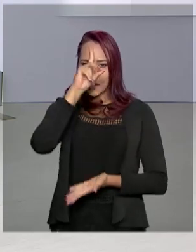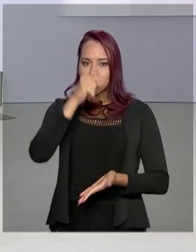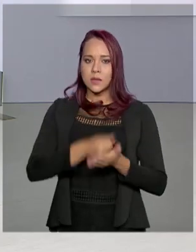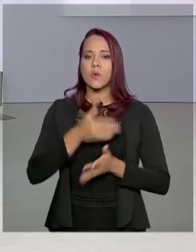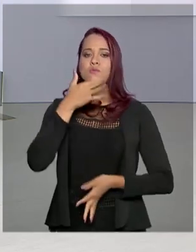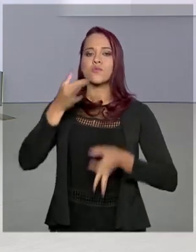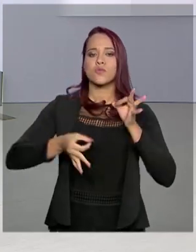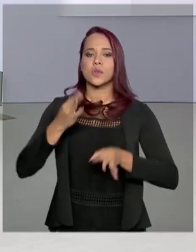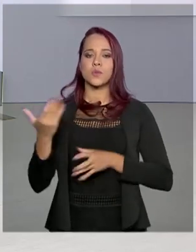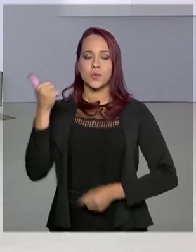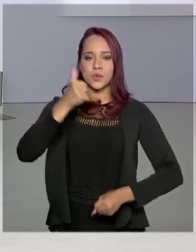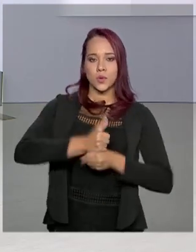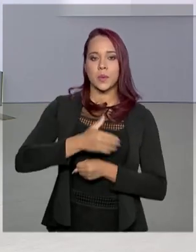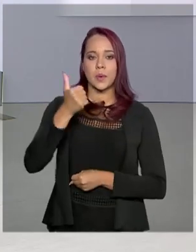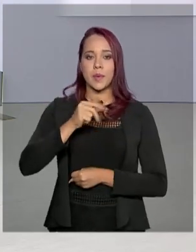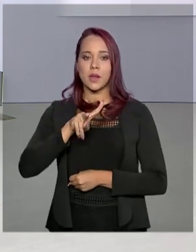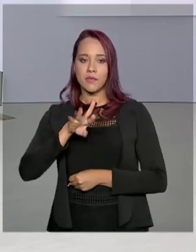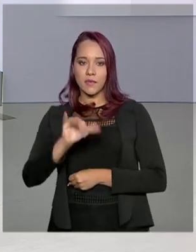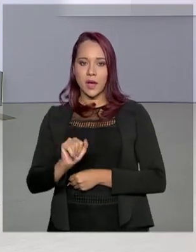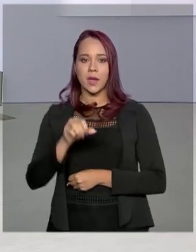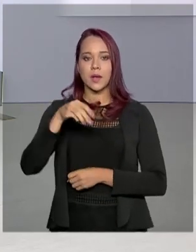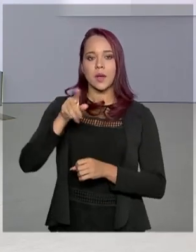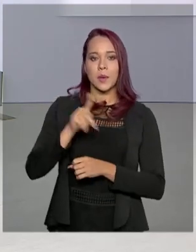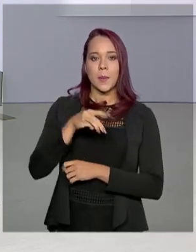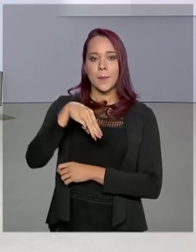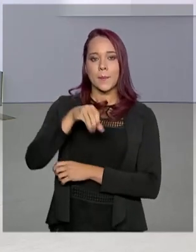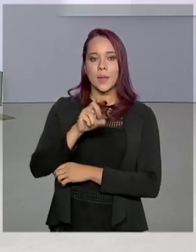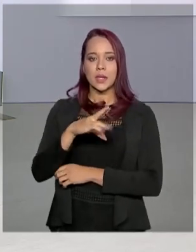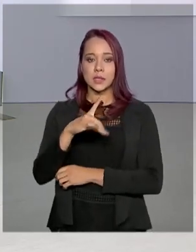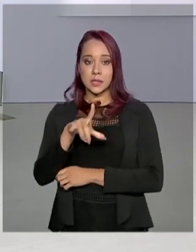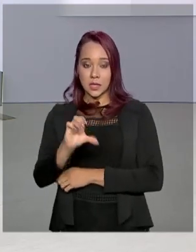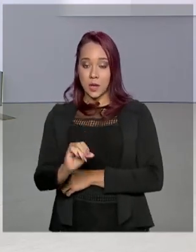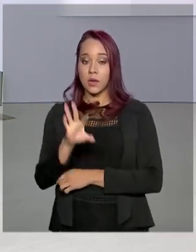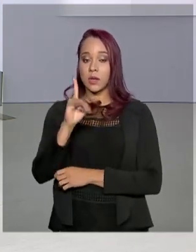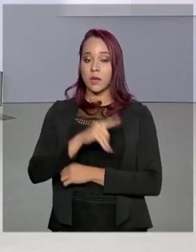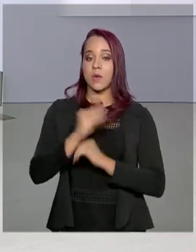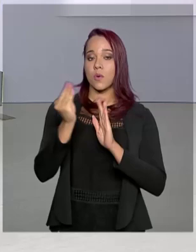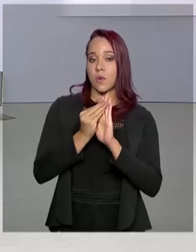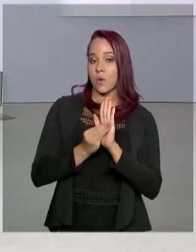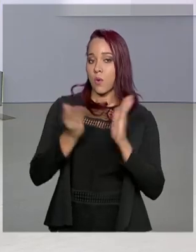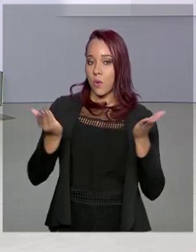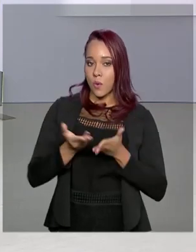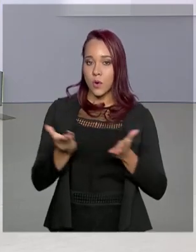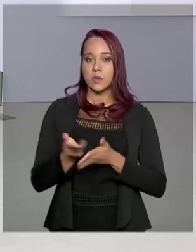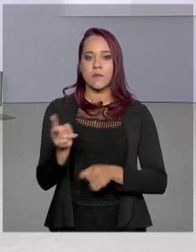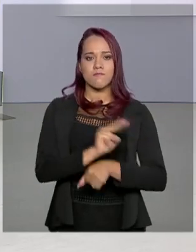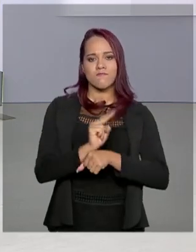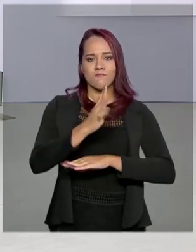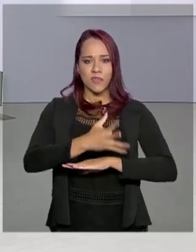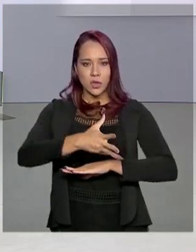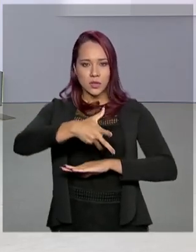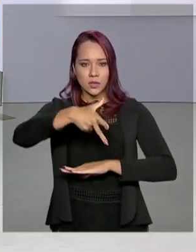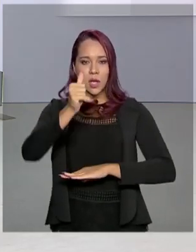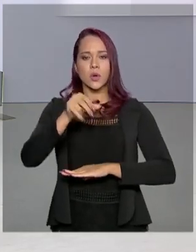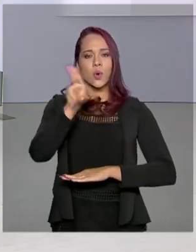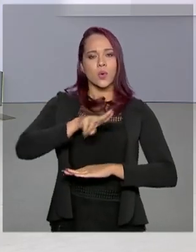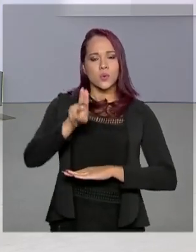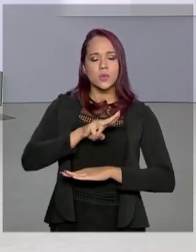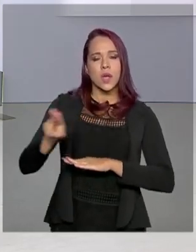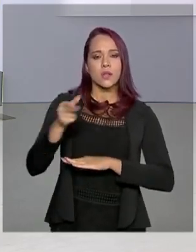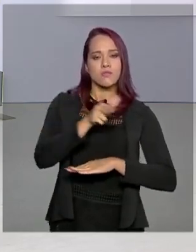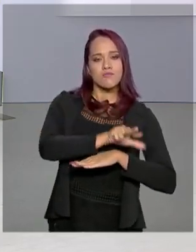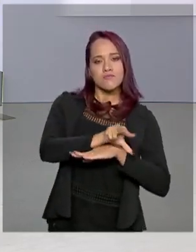Federal Substituto da Primeira Vara, Marcelo Gentil Monteiro, que restabelece a fiscalização de velocidade por meio dos